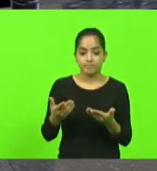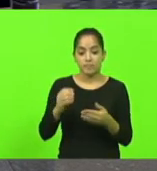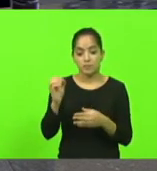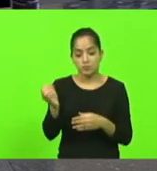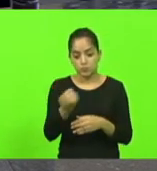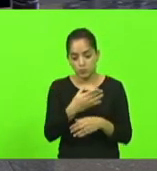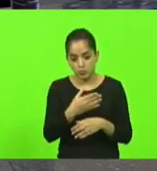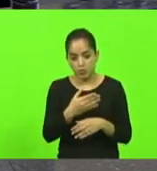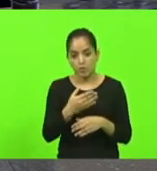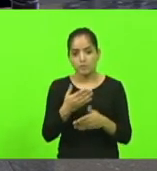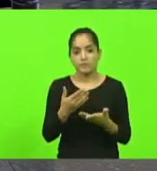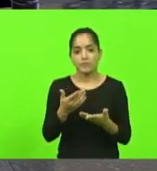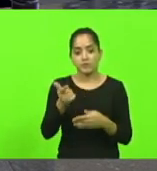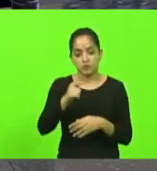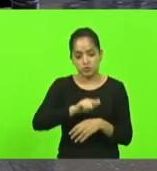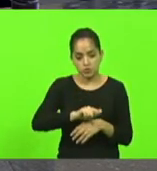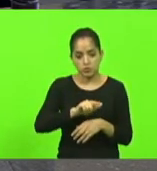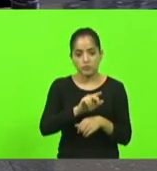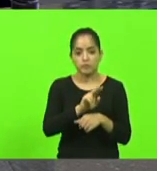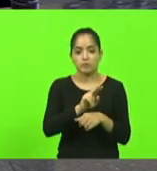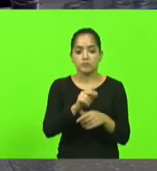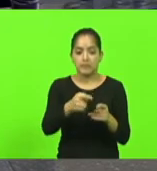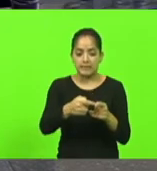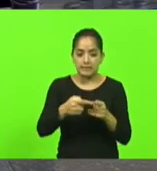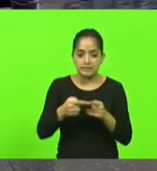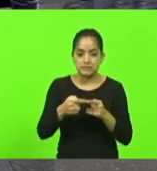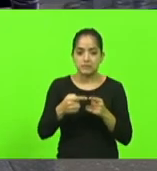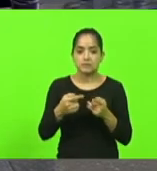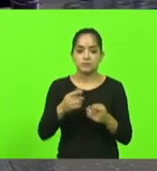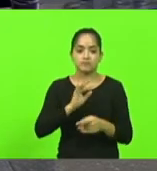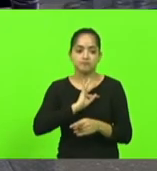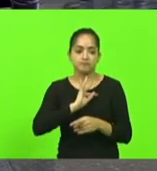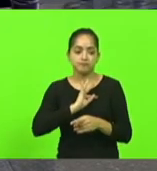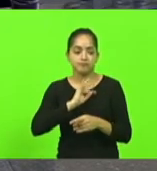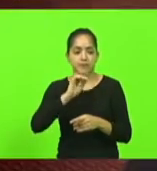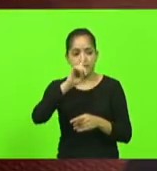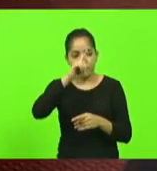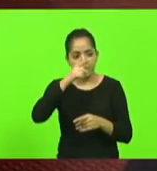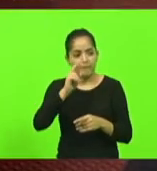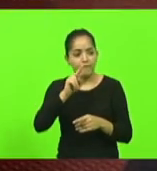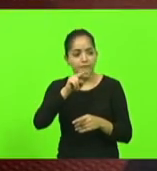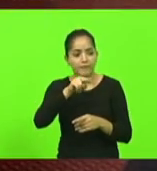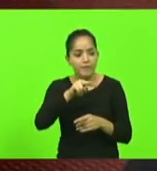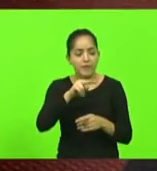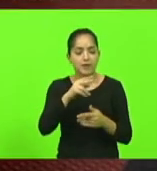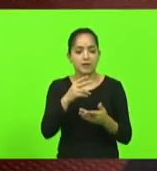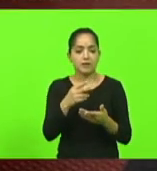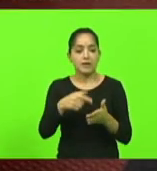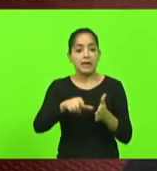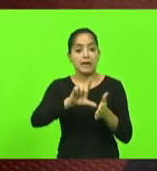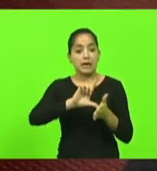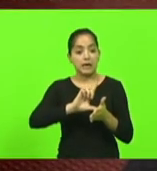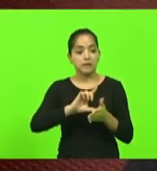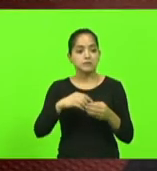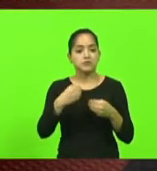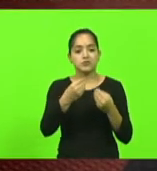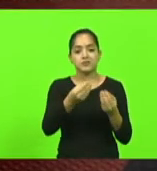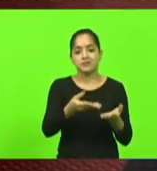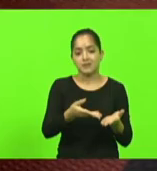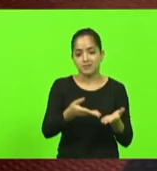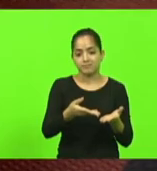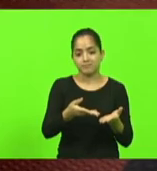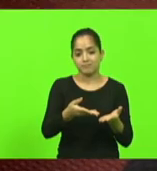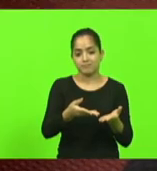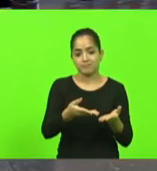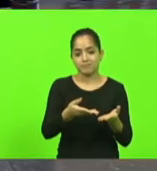licença não há por que um técnico ir lá primeiro ver antes de conceder a licença desde que ela venha